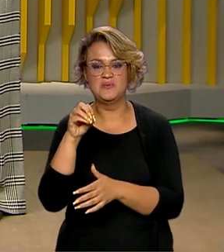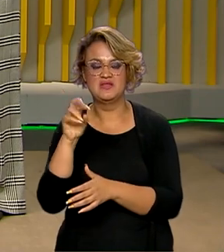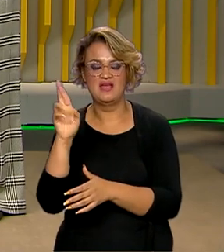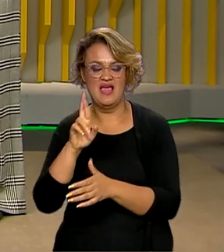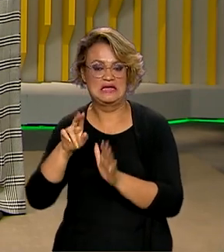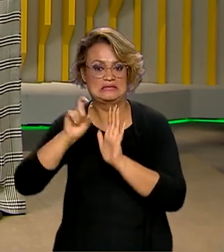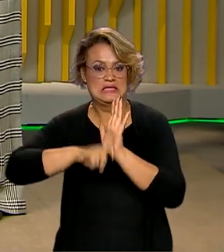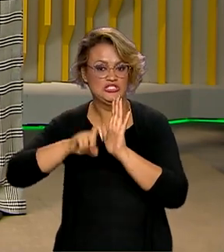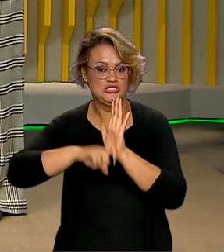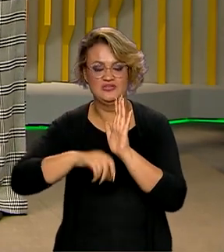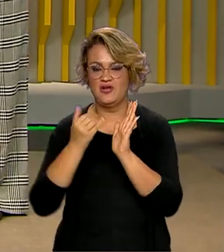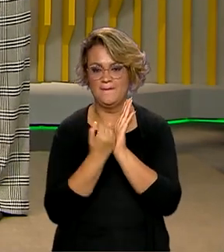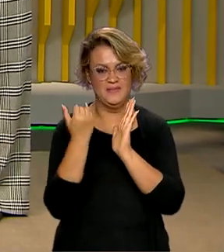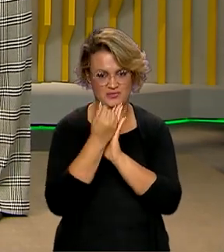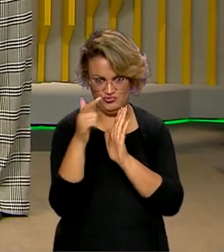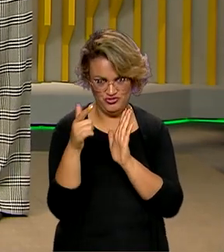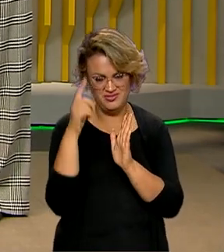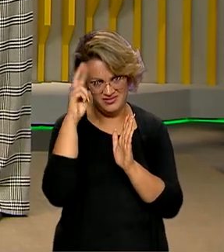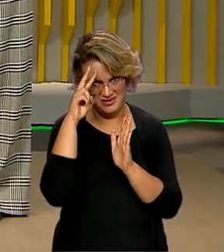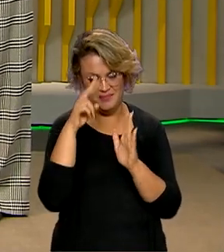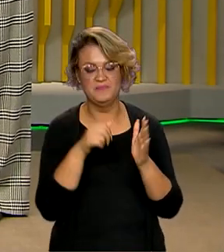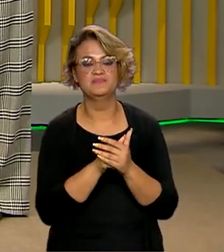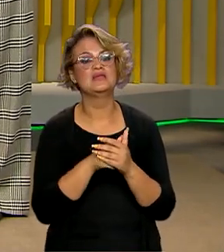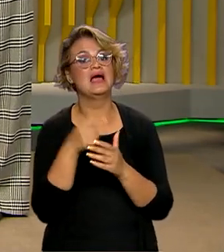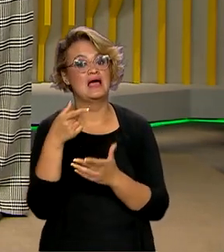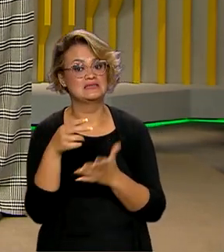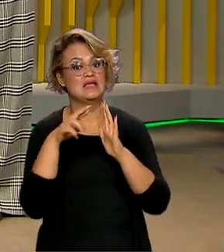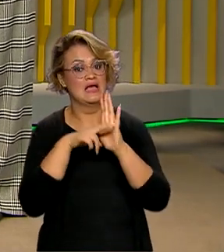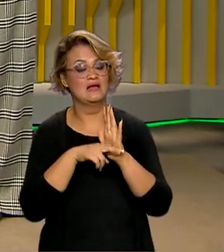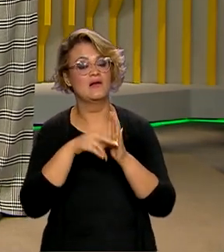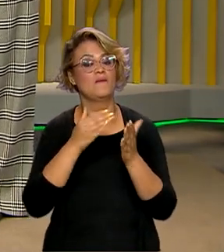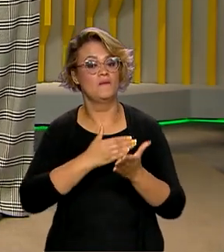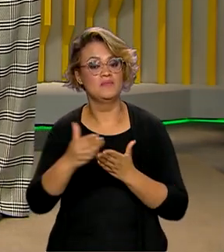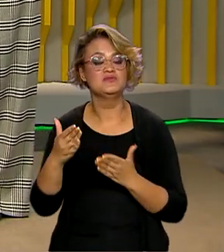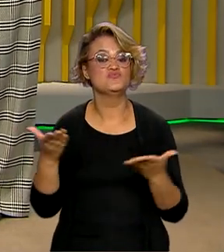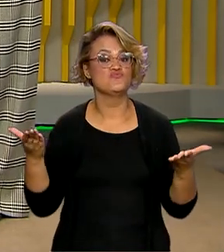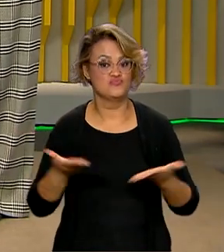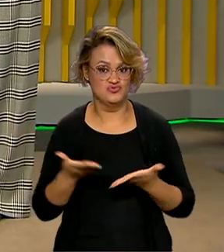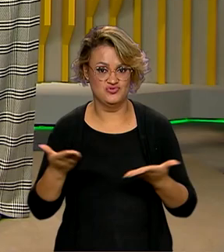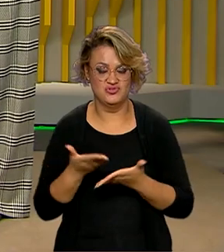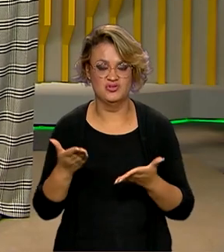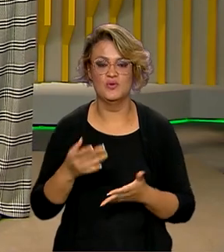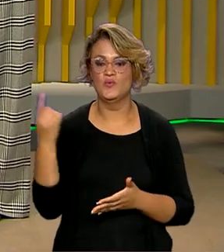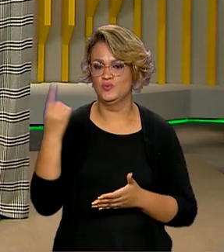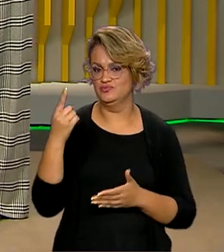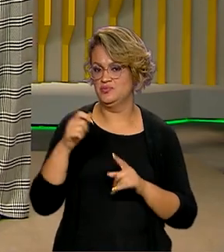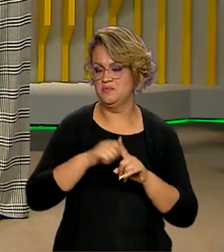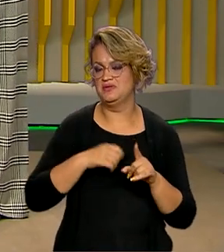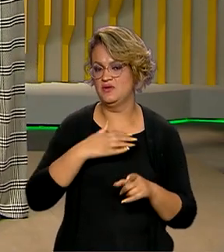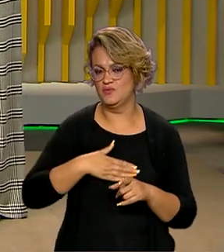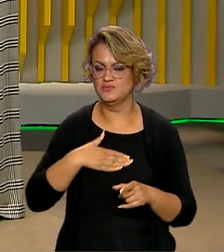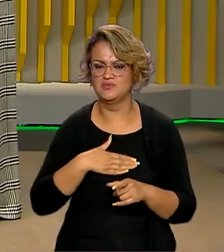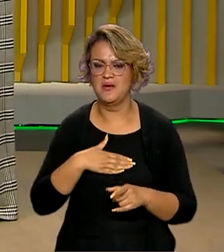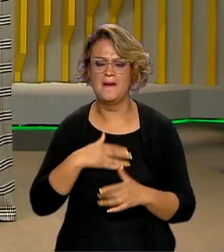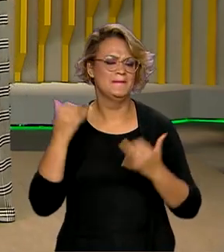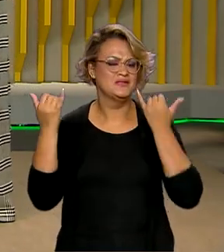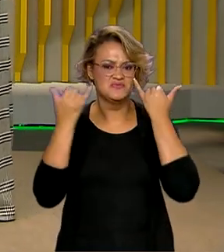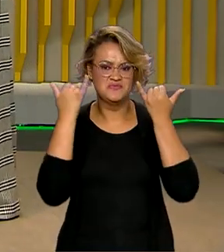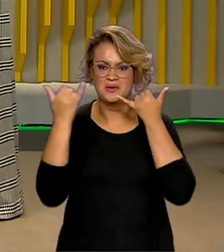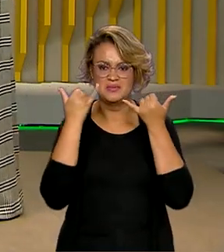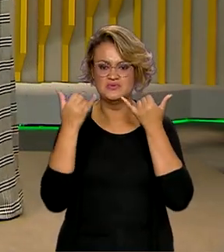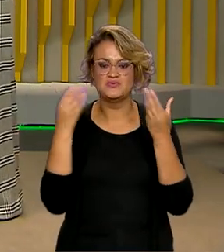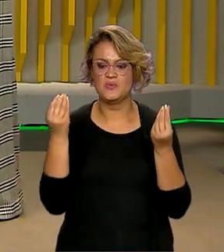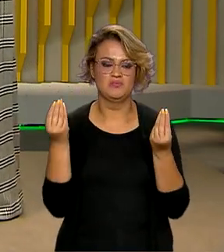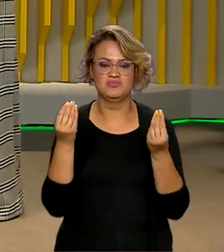taxadas? Lembro sim, Roberto. E essa regra passou a valer a partir de hoje, 1º de agosto. Mas quem explica tudo pra gente